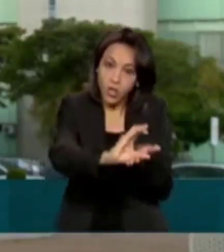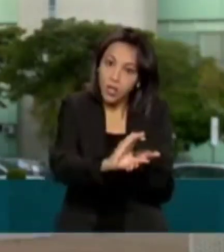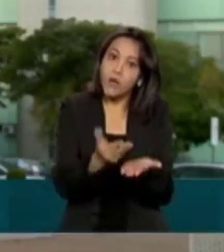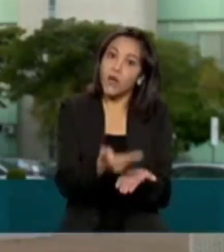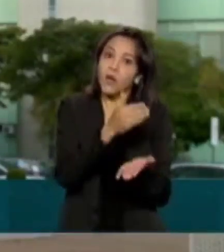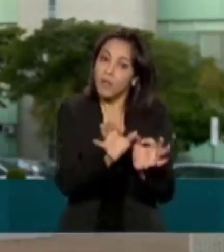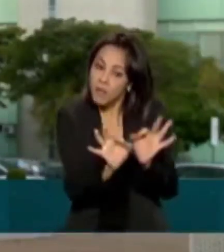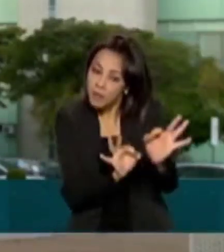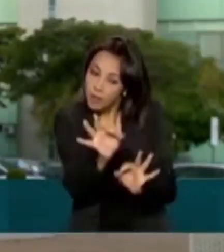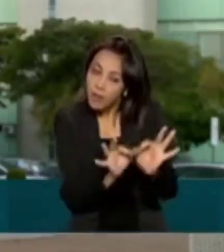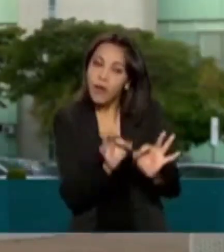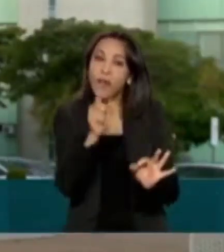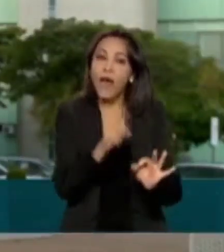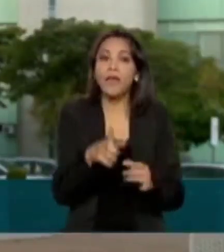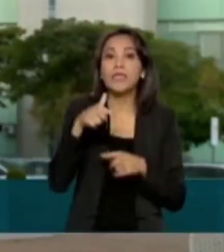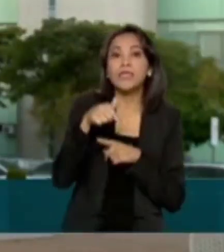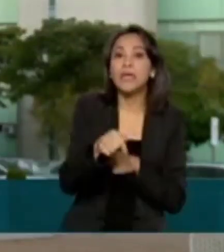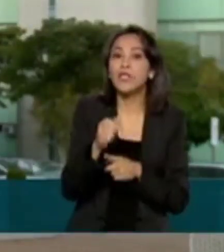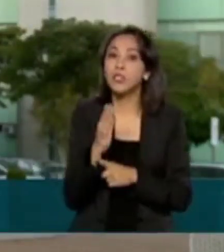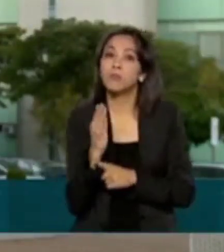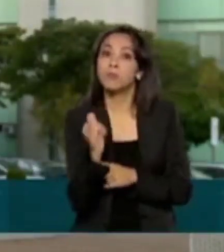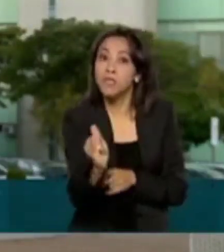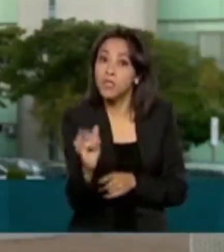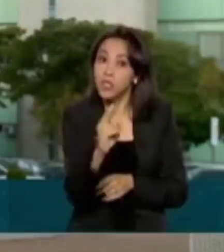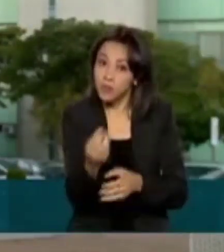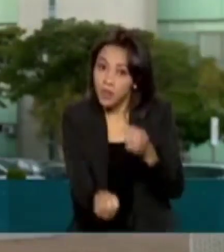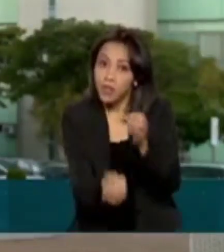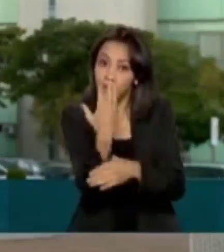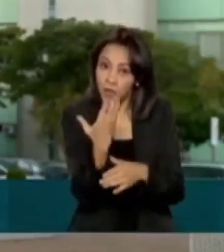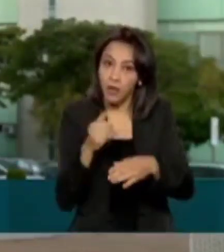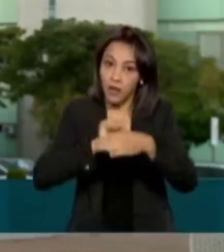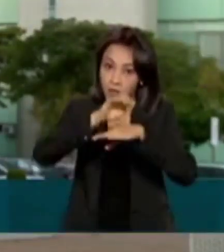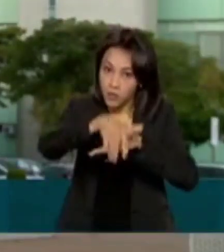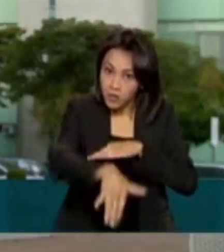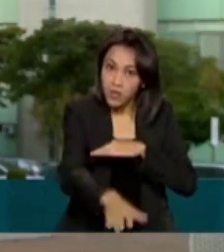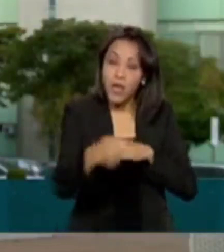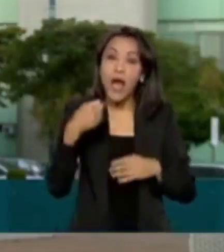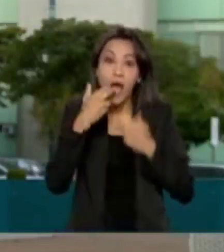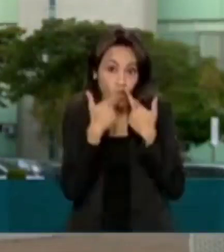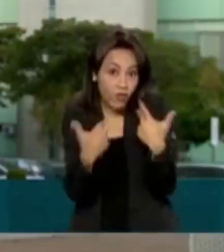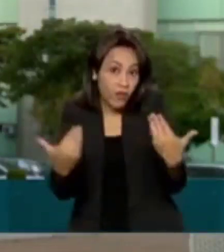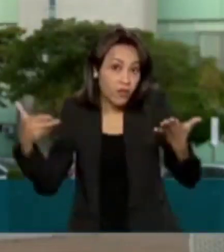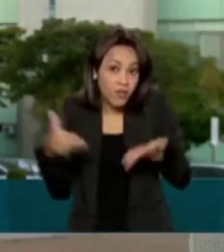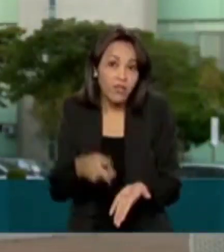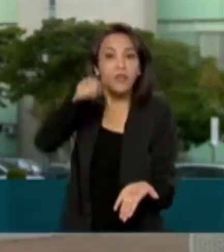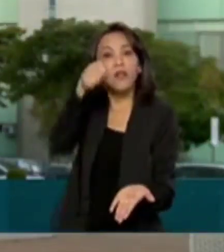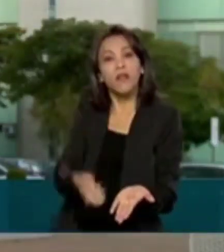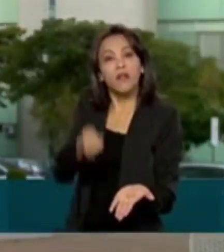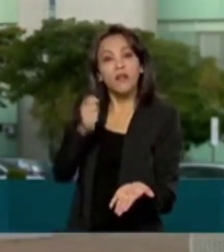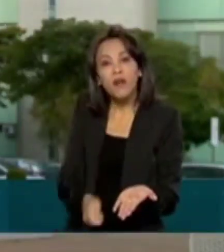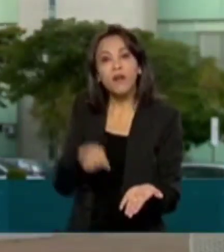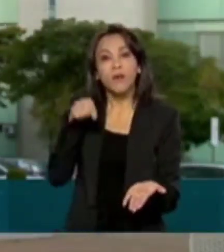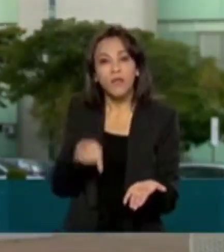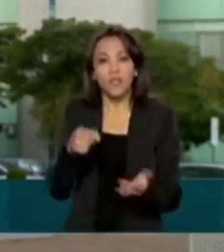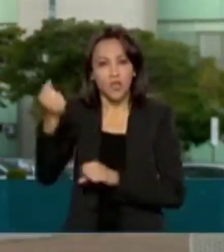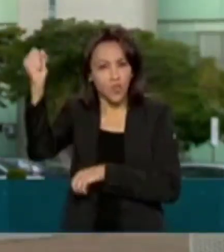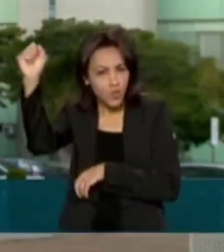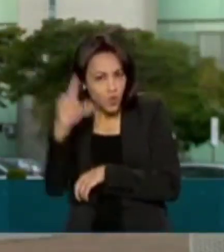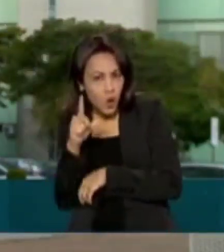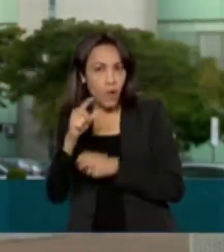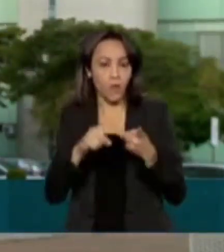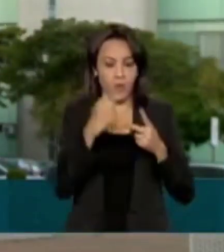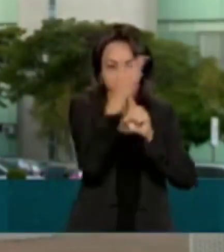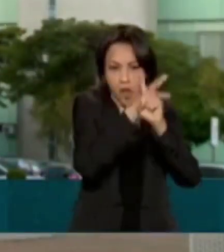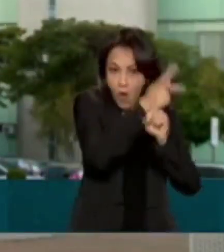implantar as usinas é de 7 bilhões de reais. A novidade deste leilão é que os empreendimentos de fontes solar e